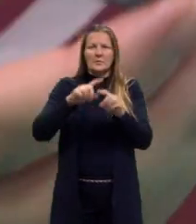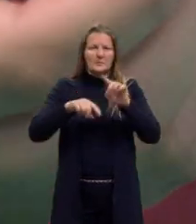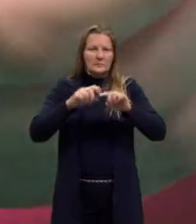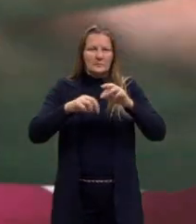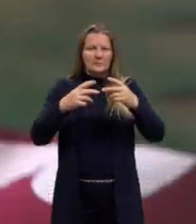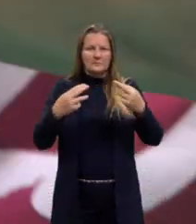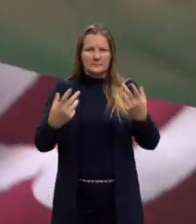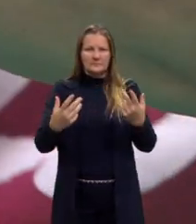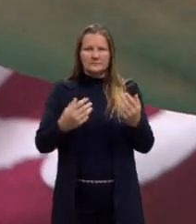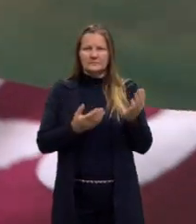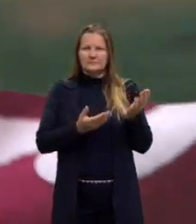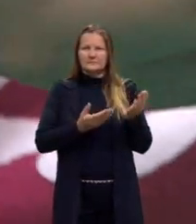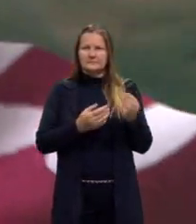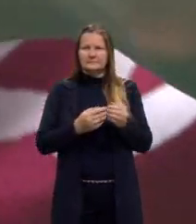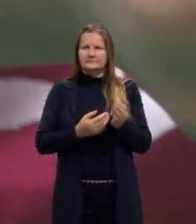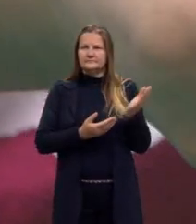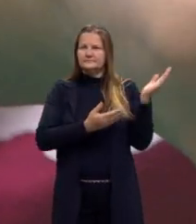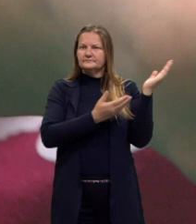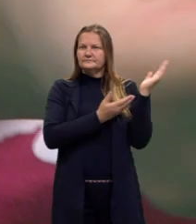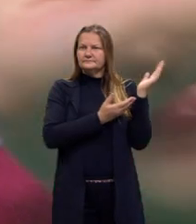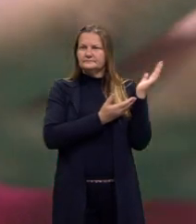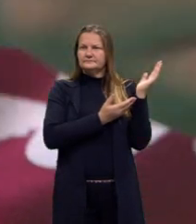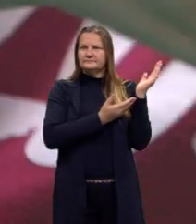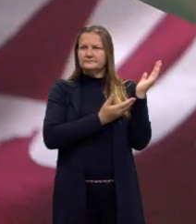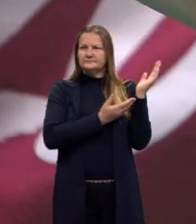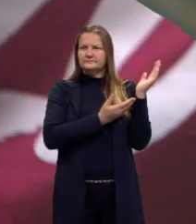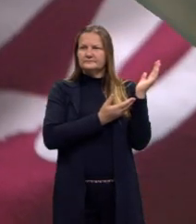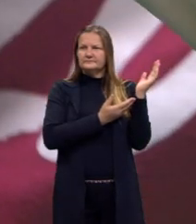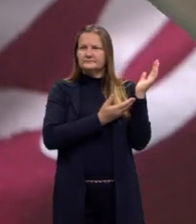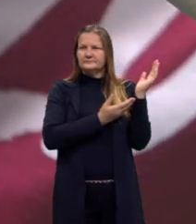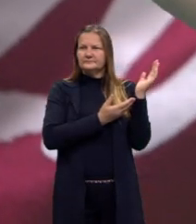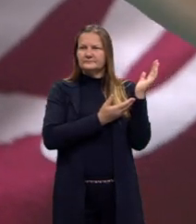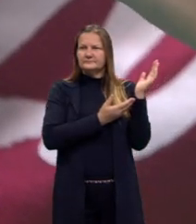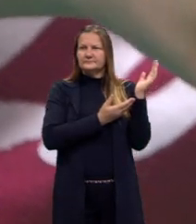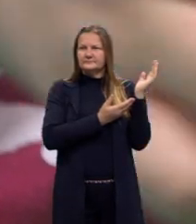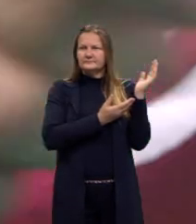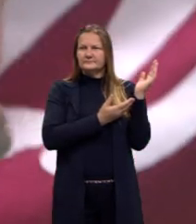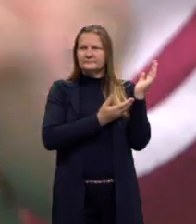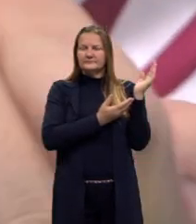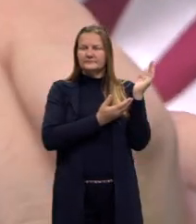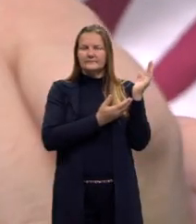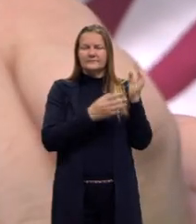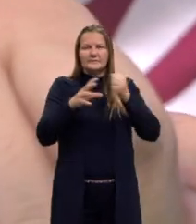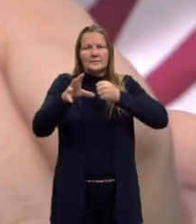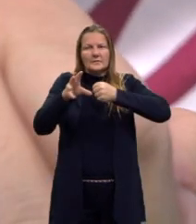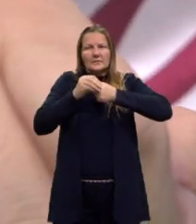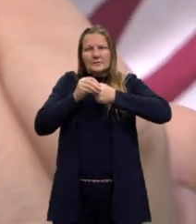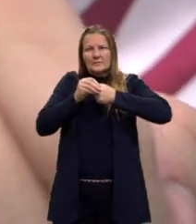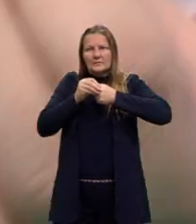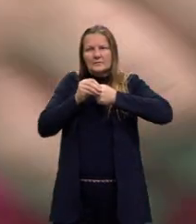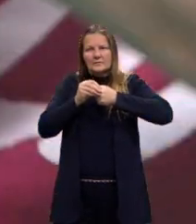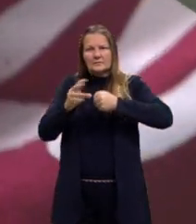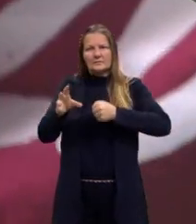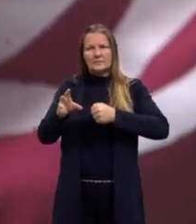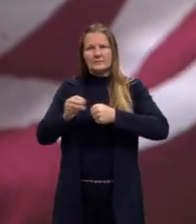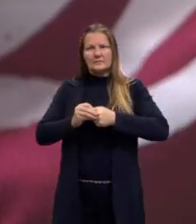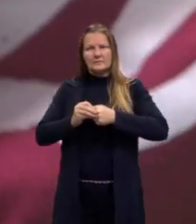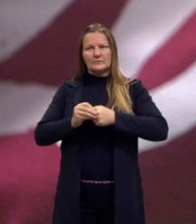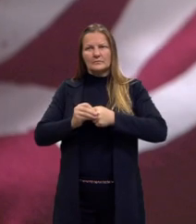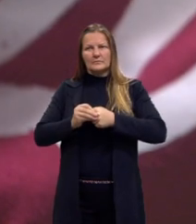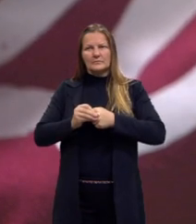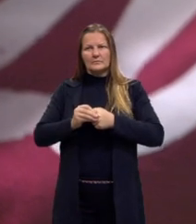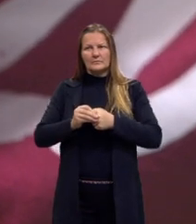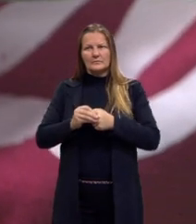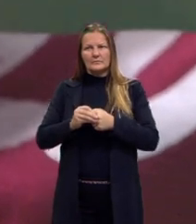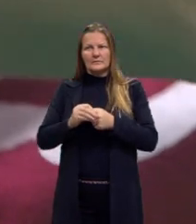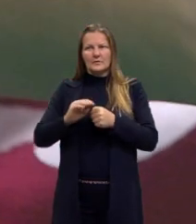também na composição dele. Tá. Mas agora eu vou colocar o imã aqui. O que vai acontecer? Ó, grudou. Né? Agora